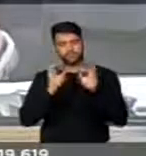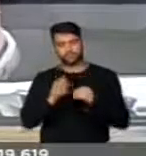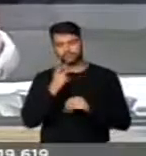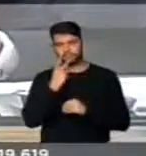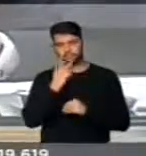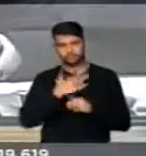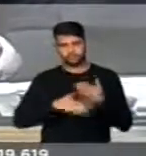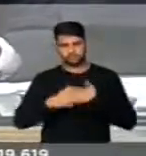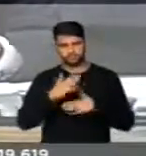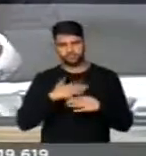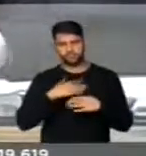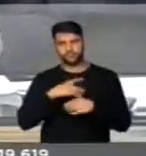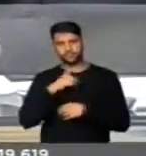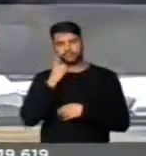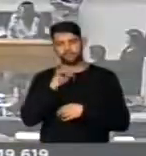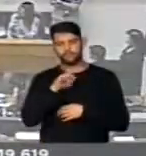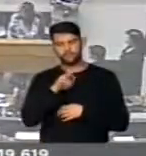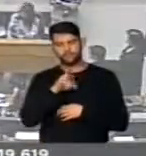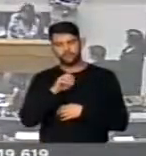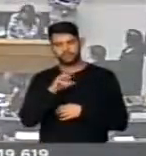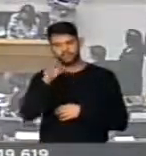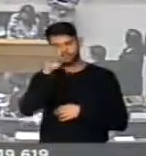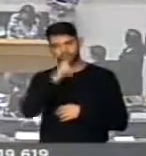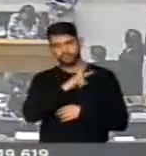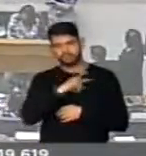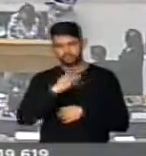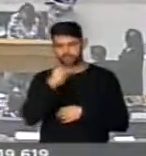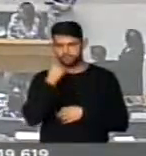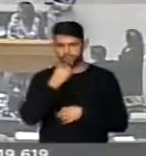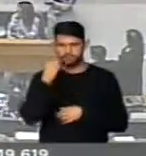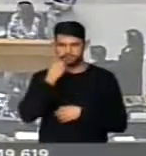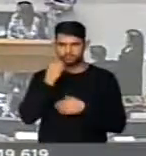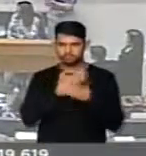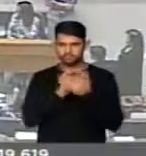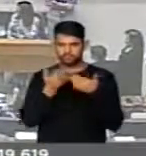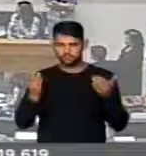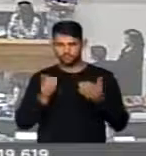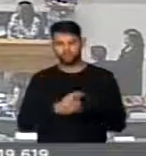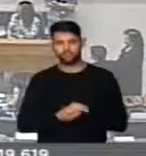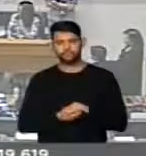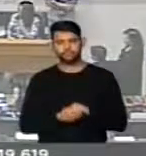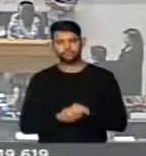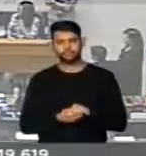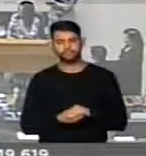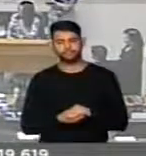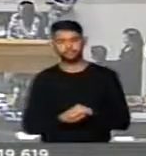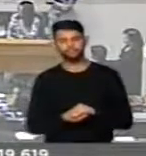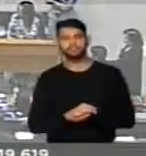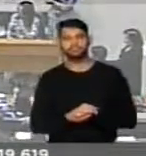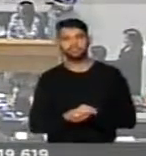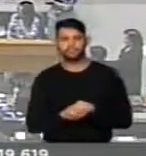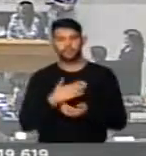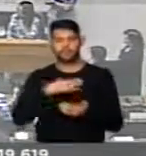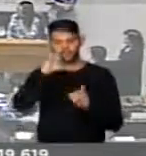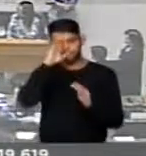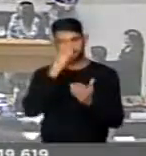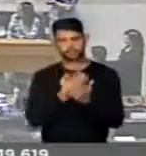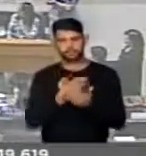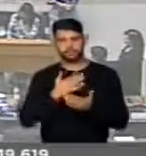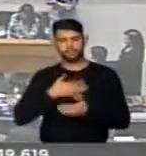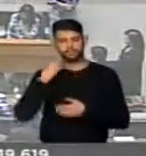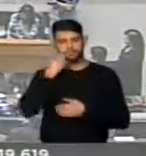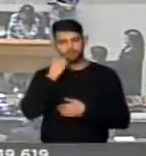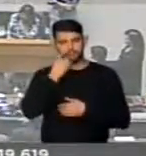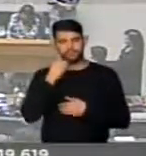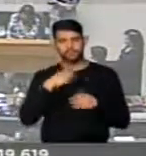Fala, calma. Deputado Flavio. Senhor presidente, senhoras deputadas, senhores deputados, eu acredito que a nobre